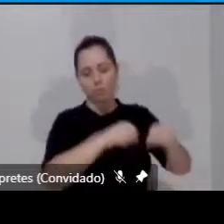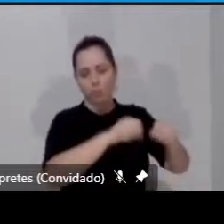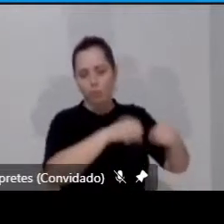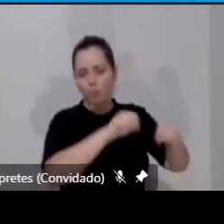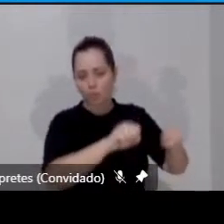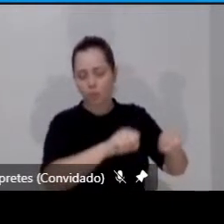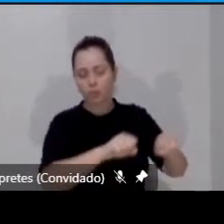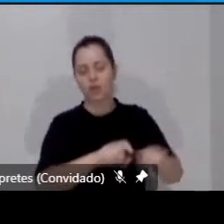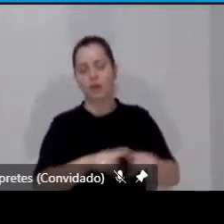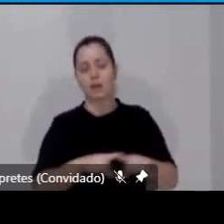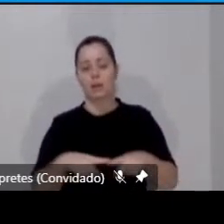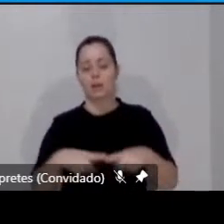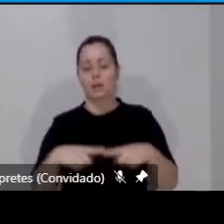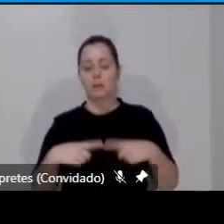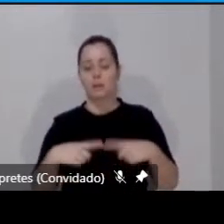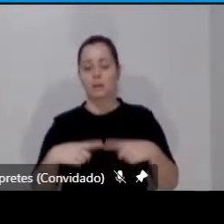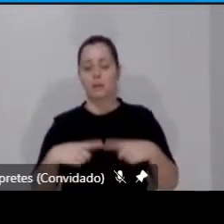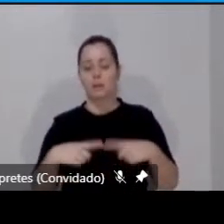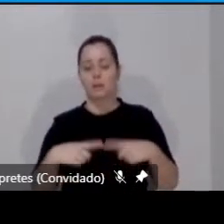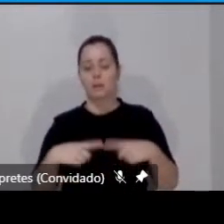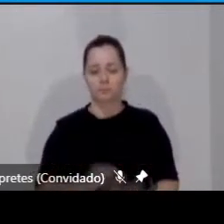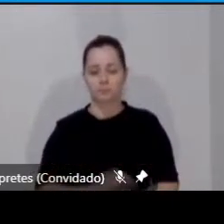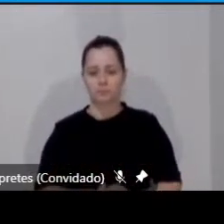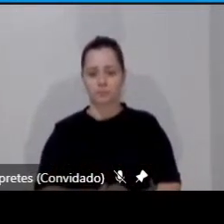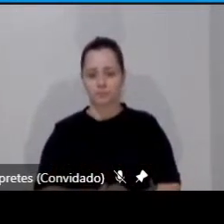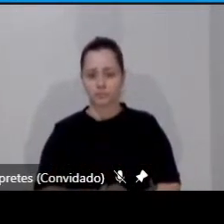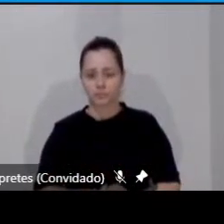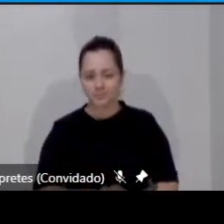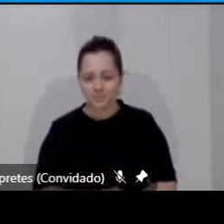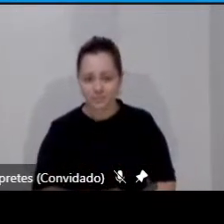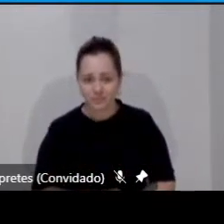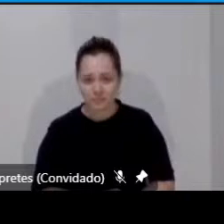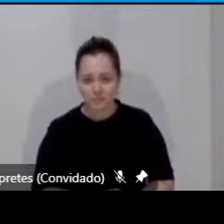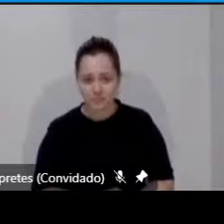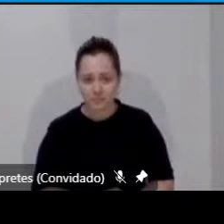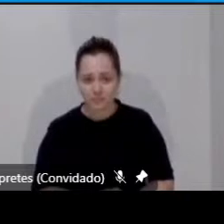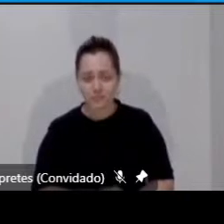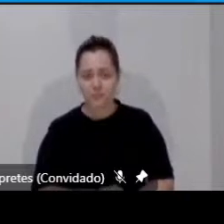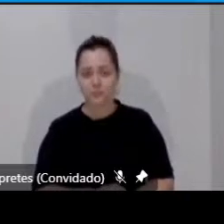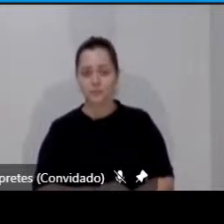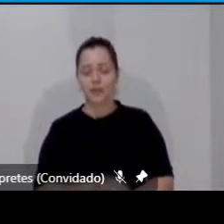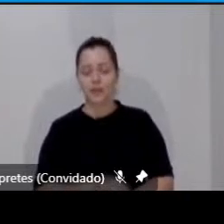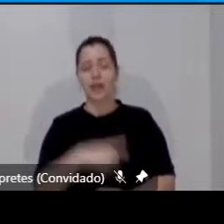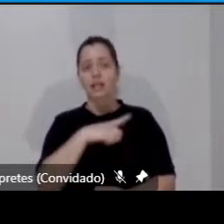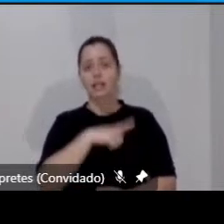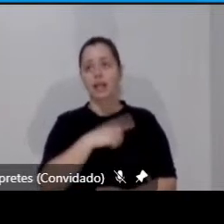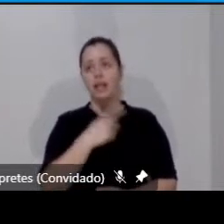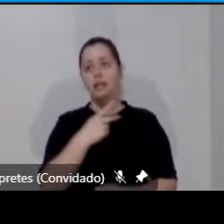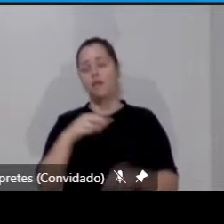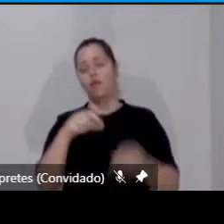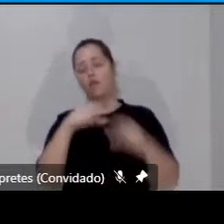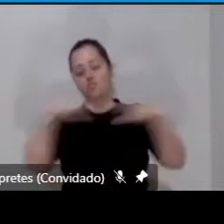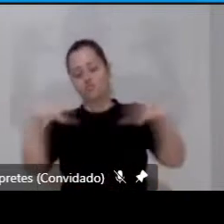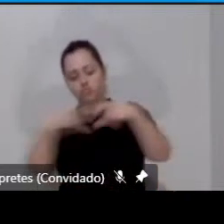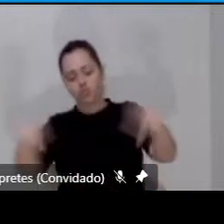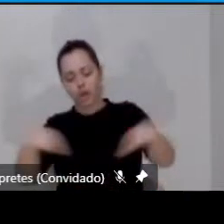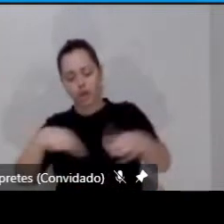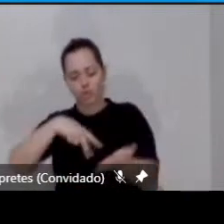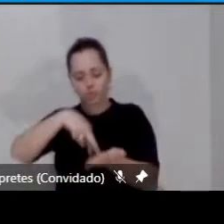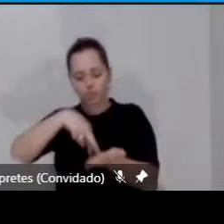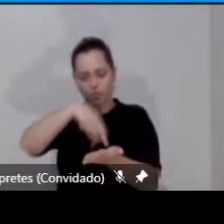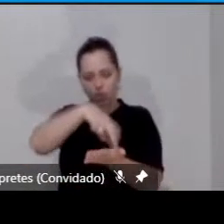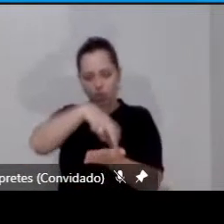para para atravessar a rua, o carro não para para a gente atravessar. E assim, vamos